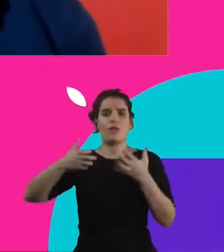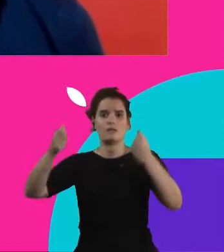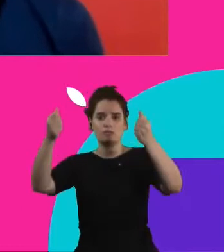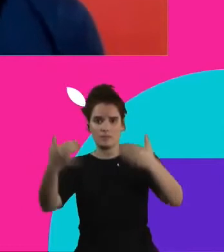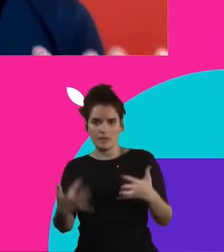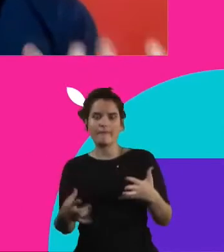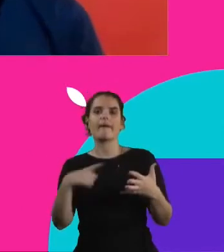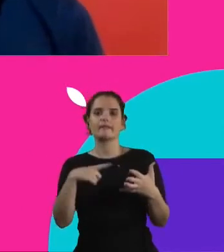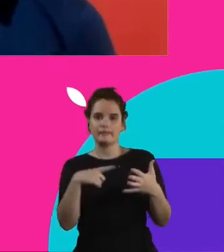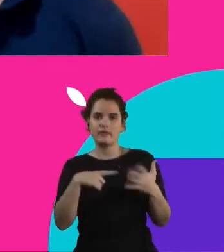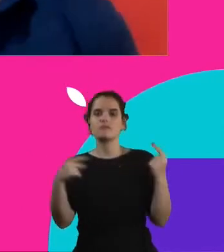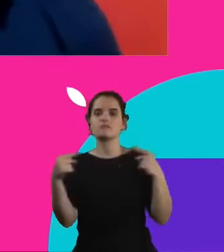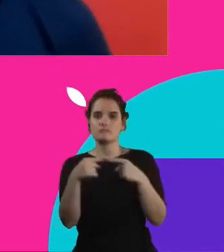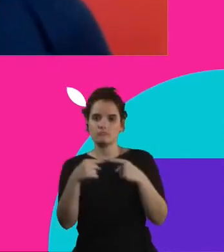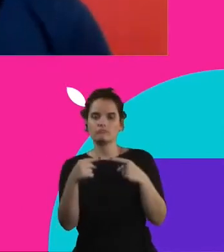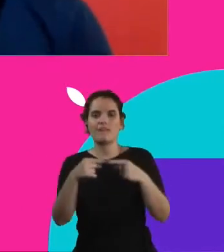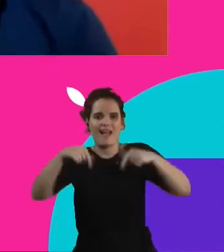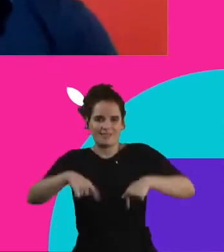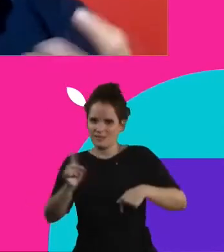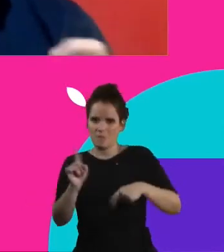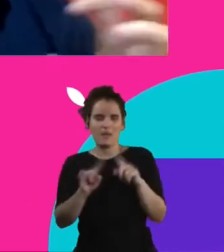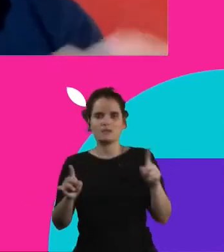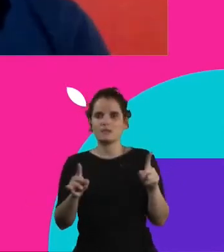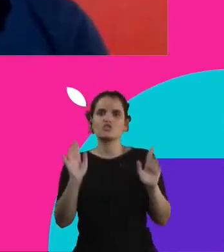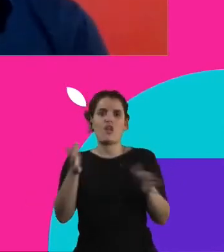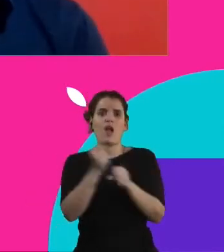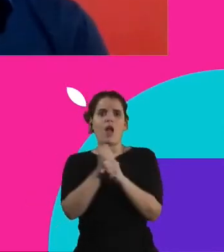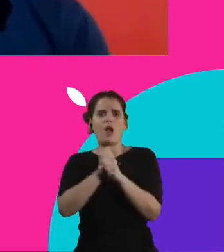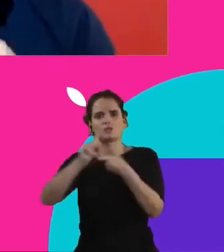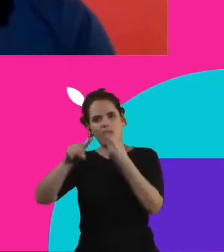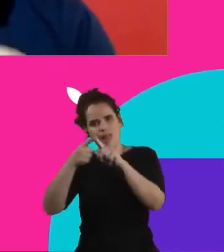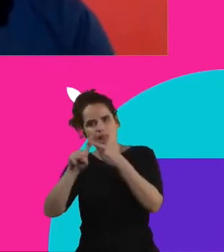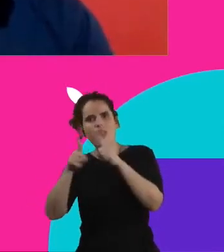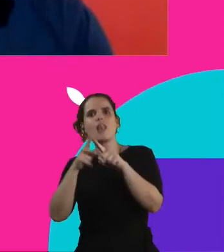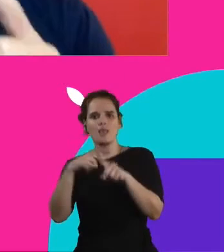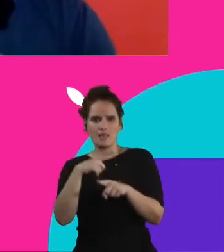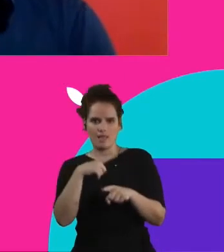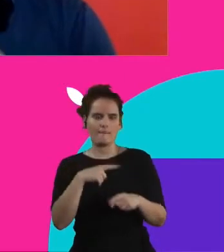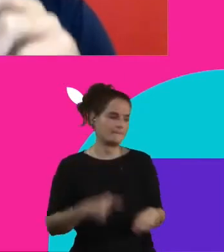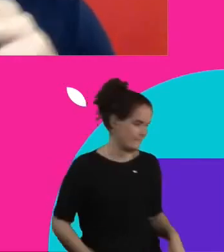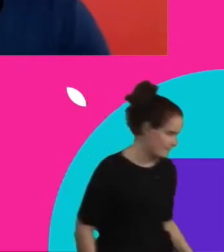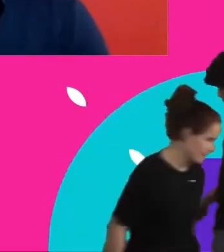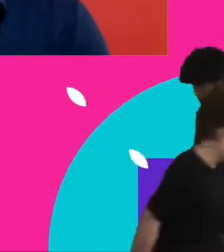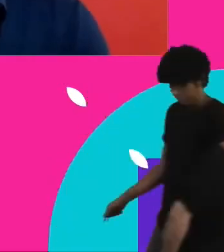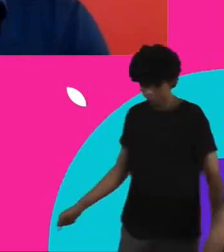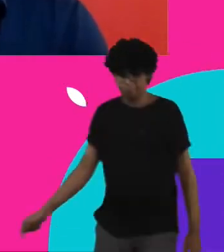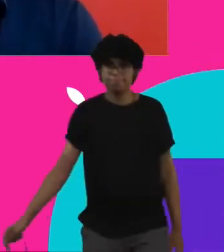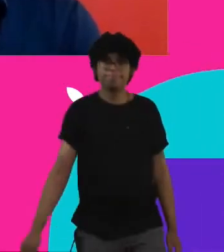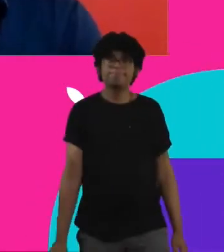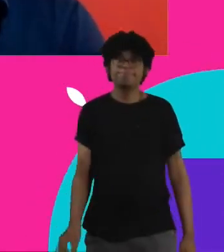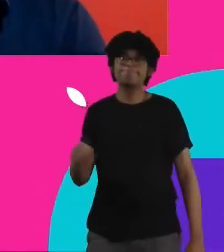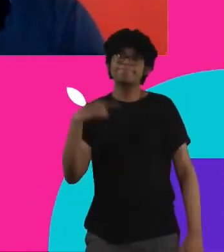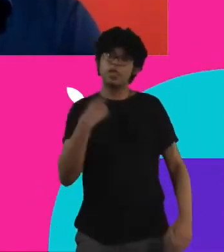que hoje não estão aqui, mas estão já nos últimos anos se articulando. Nós temos a articulação, a confiança